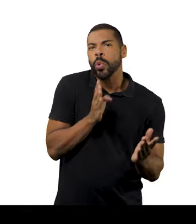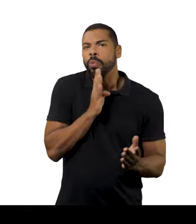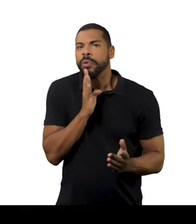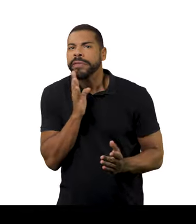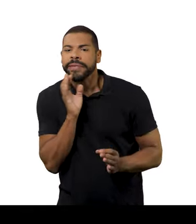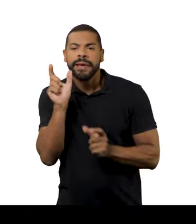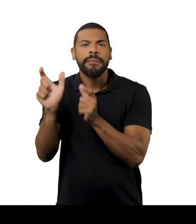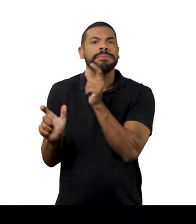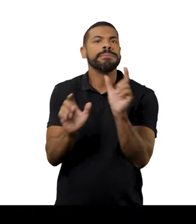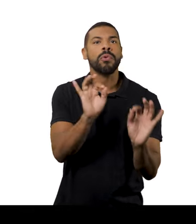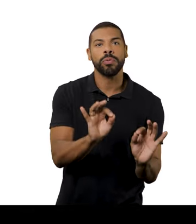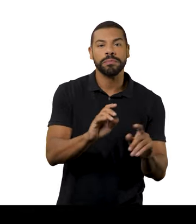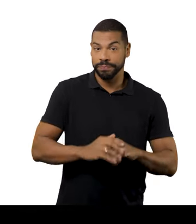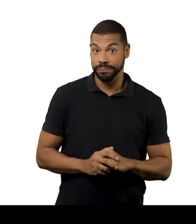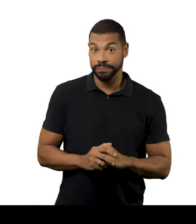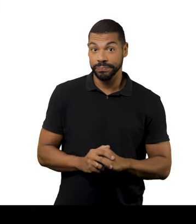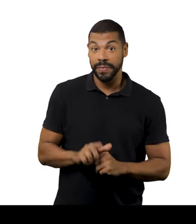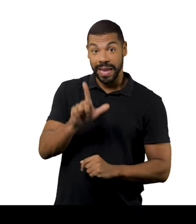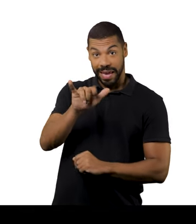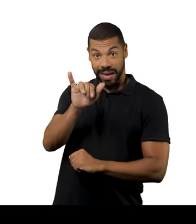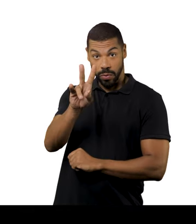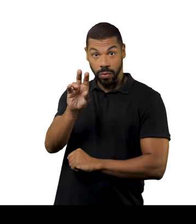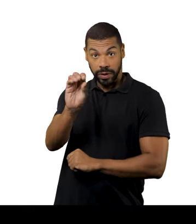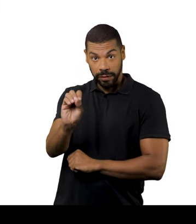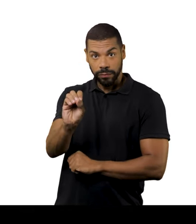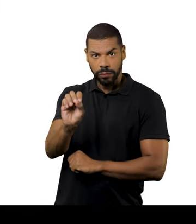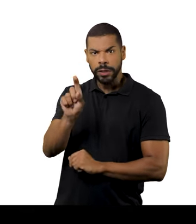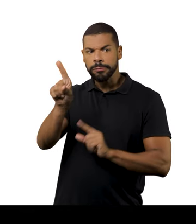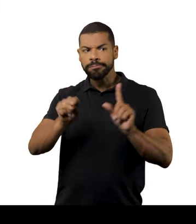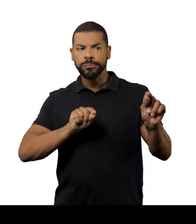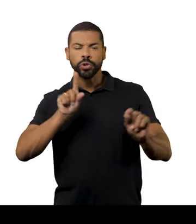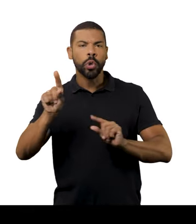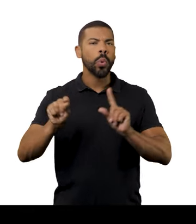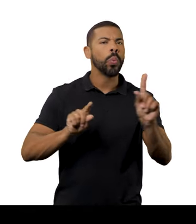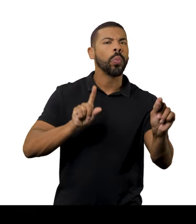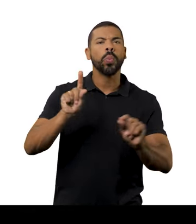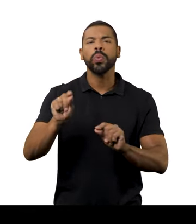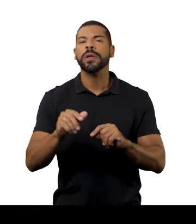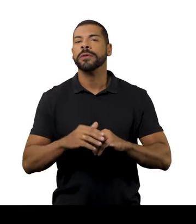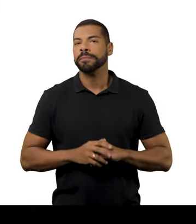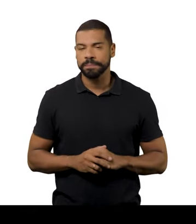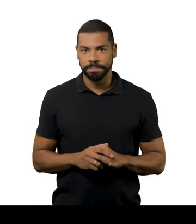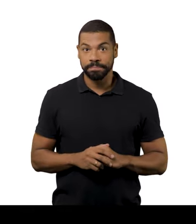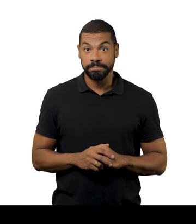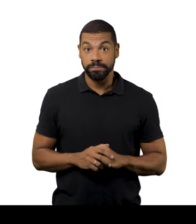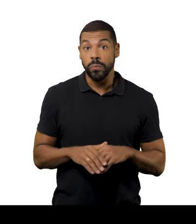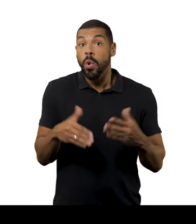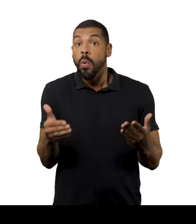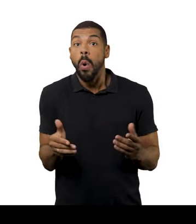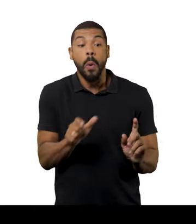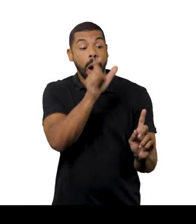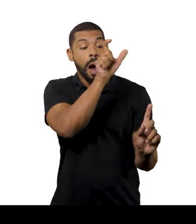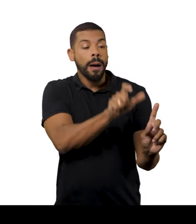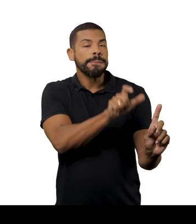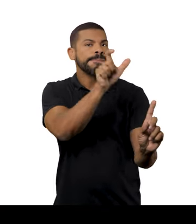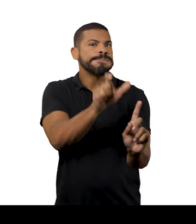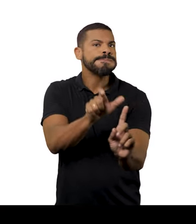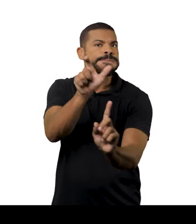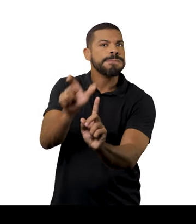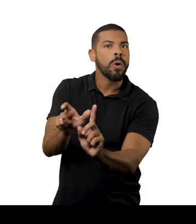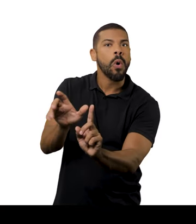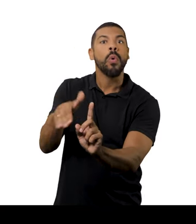estilistas nem com as confecções. O Lívio é que determinava que